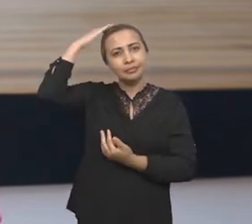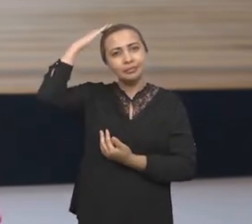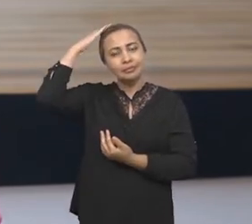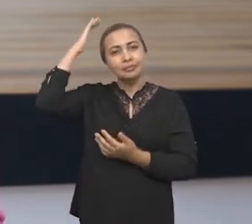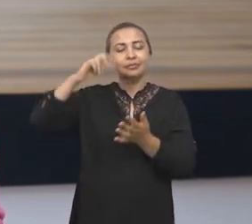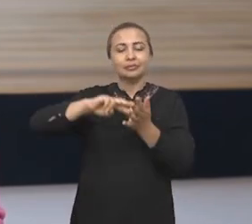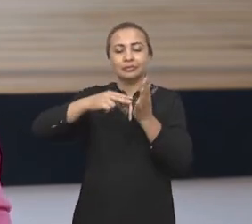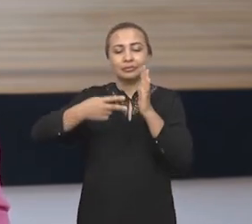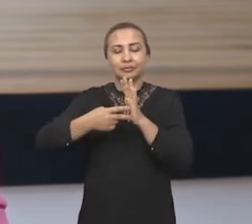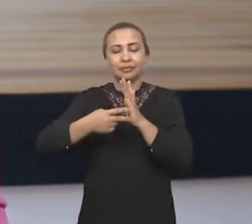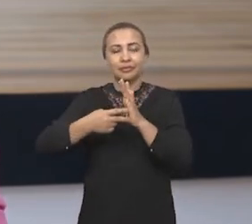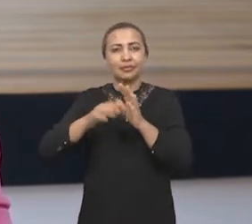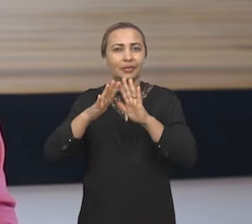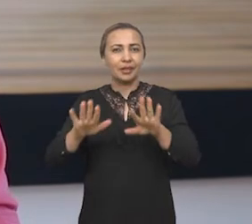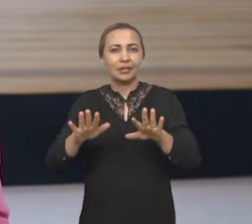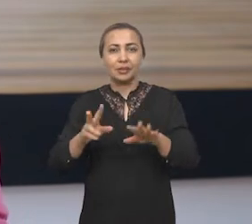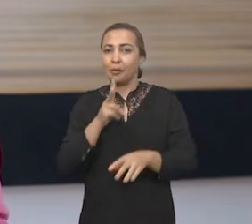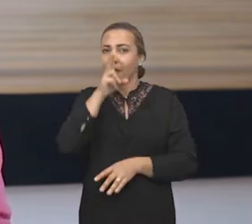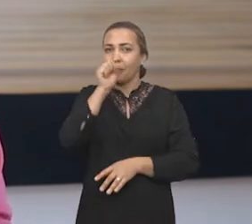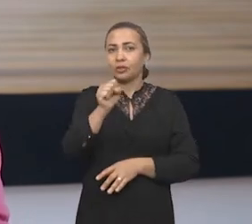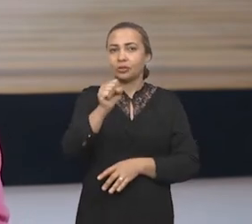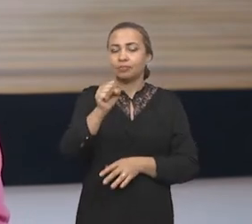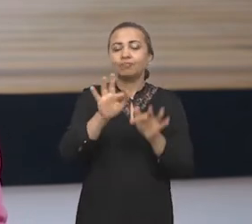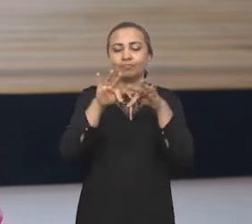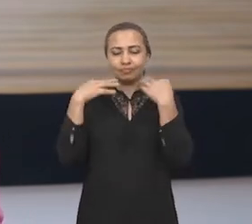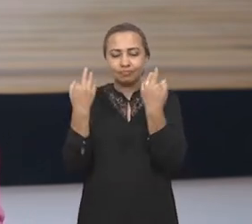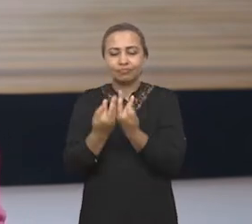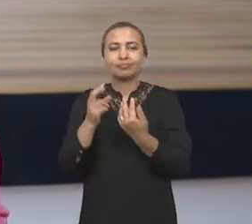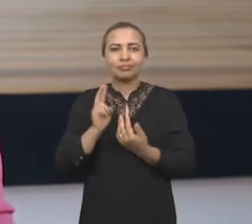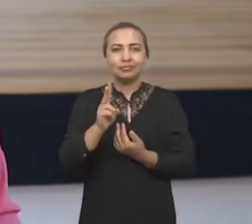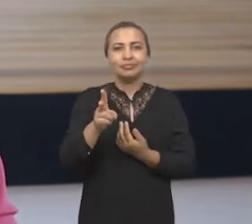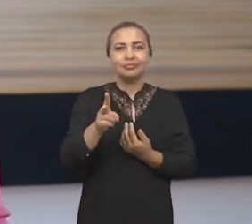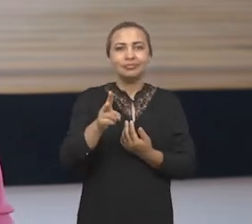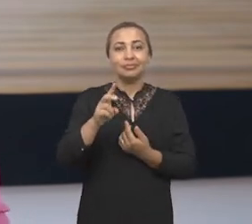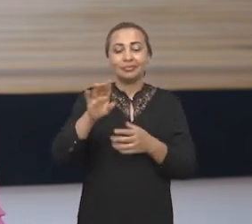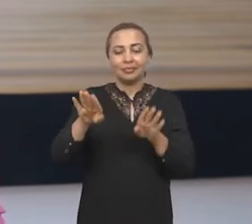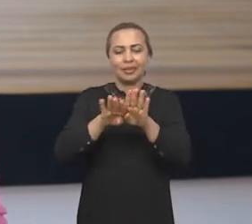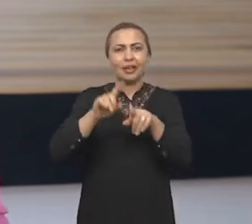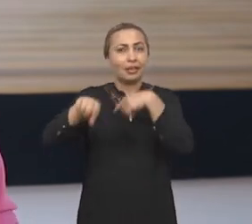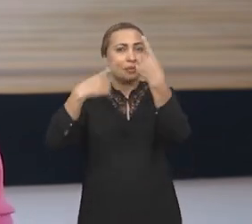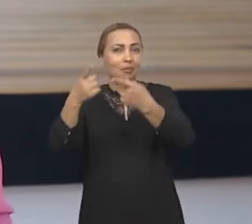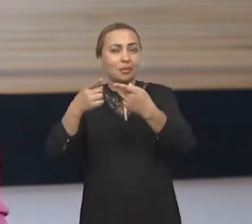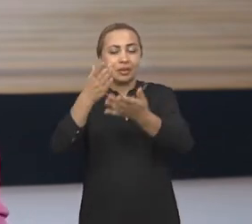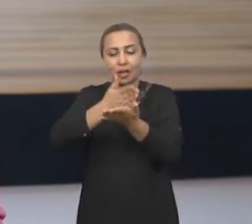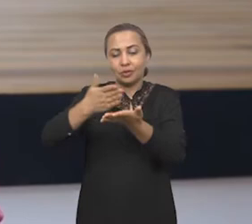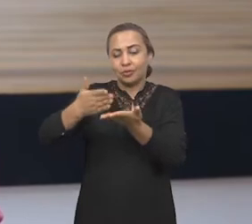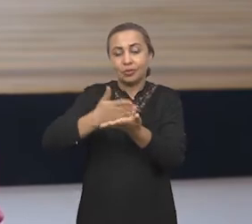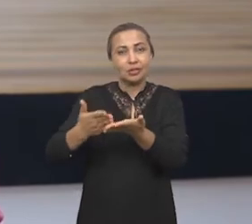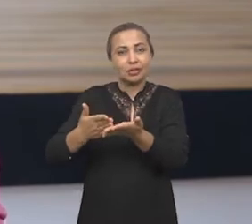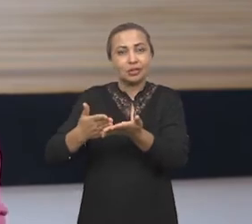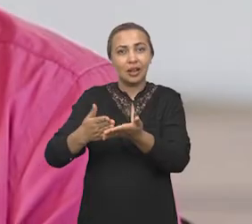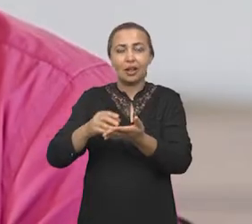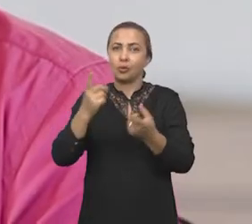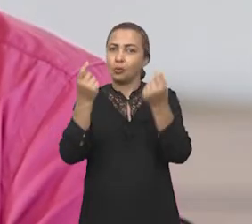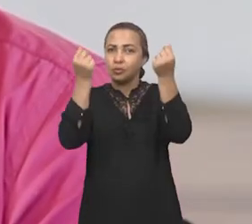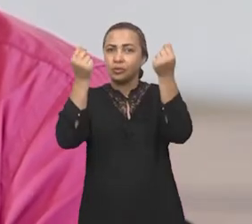significativa e, sobretudo, resistente. A família era mantida mesmo depois da partilha dos bens entre os herdeiros.